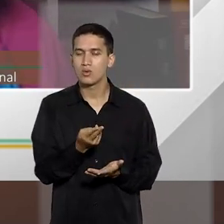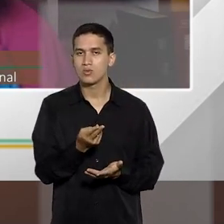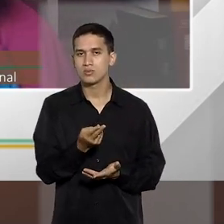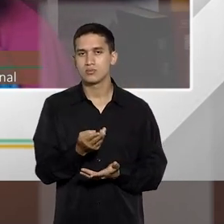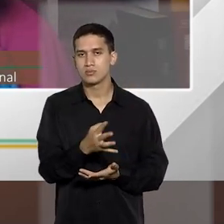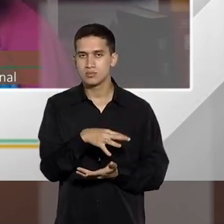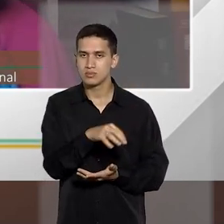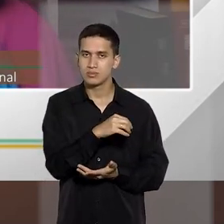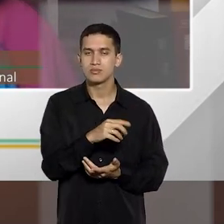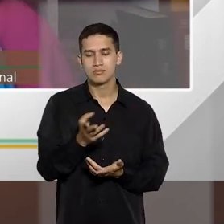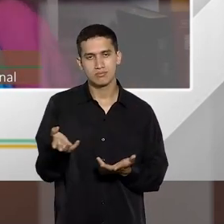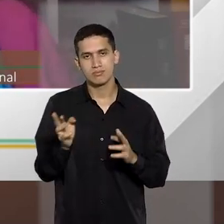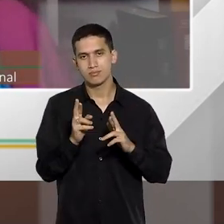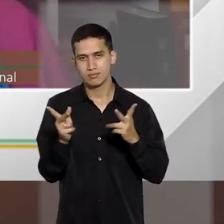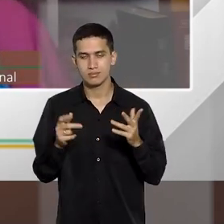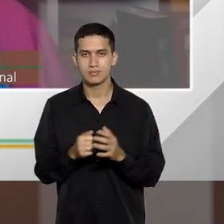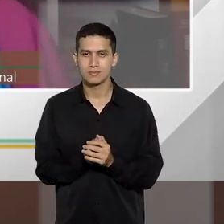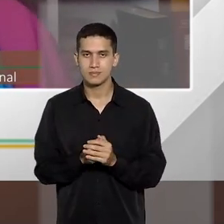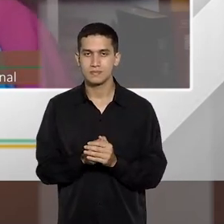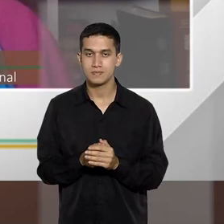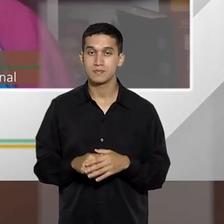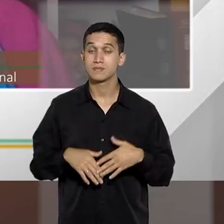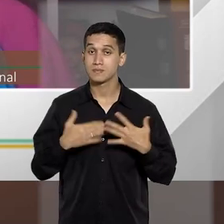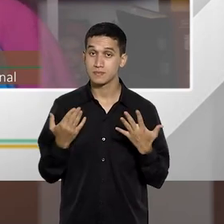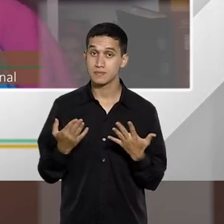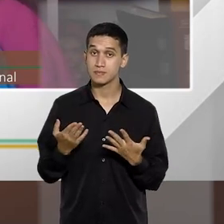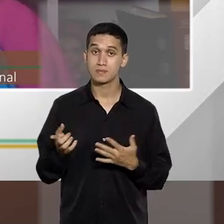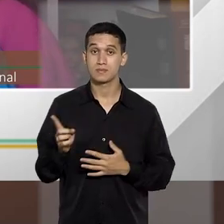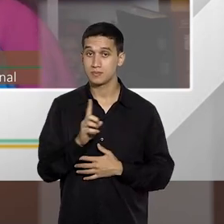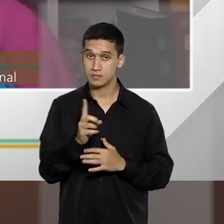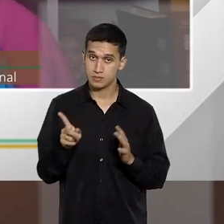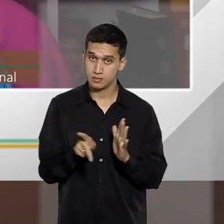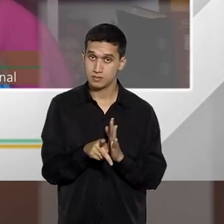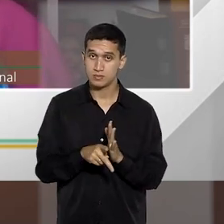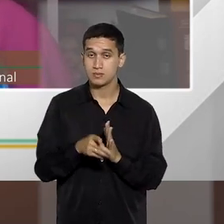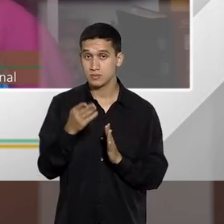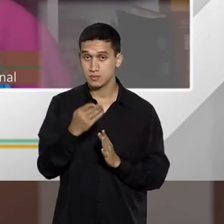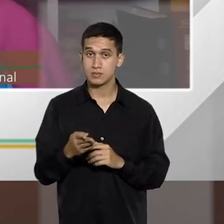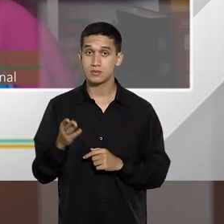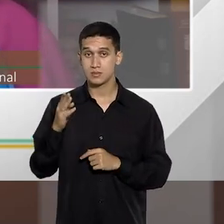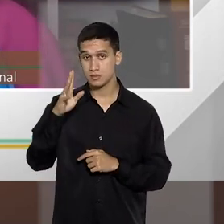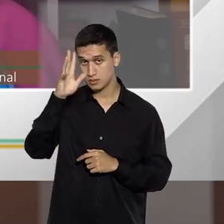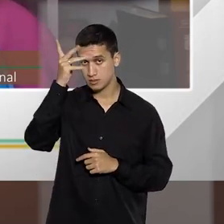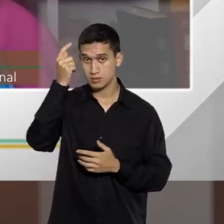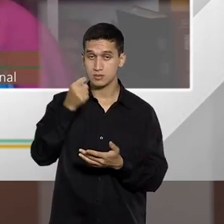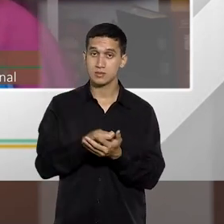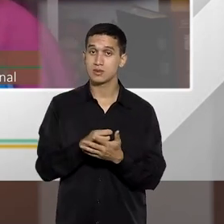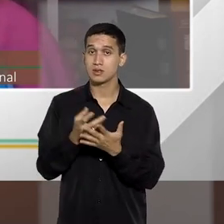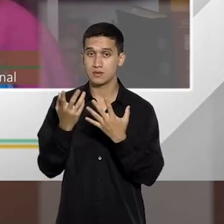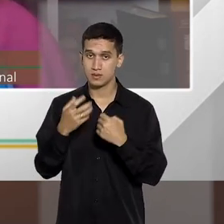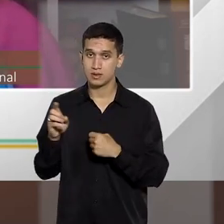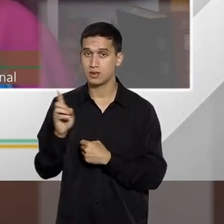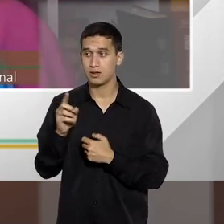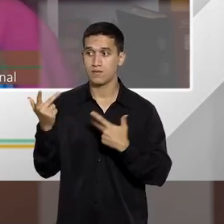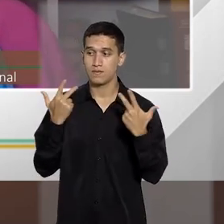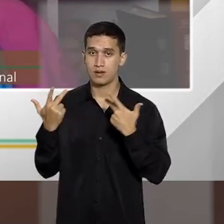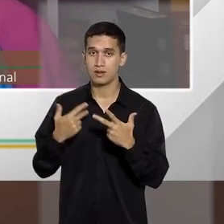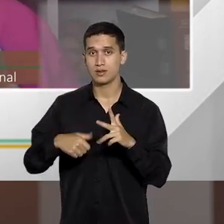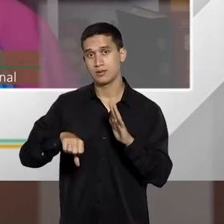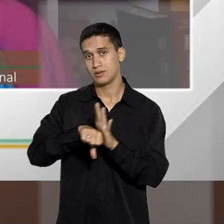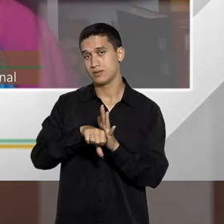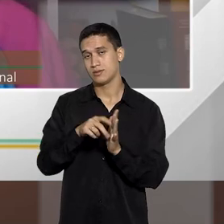diferentes, né? Então, não, a posição majoritária é de que não se admite flagrante em crime habitual, né?